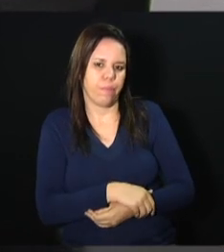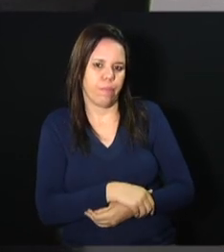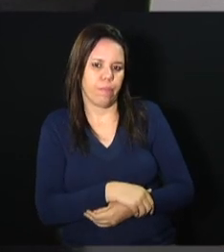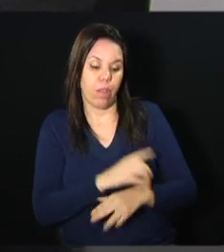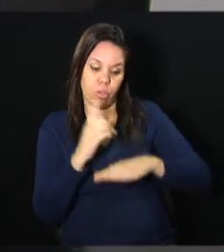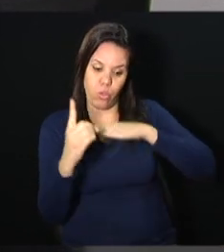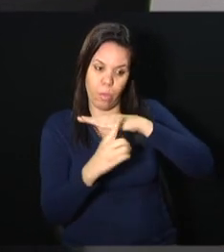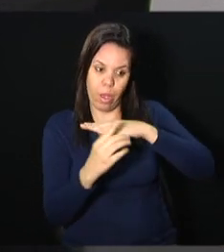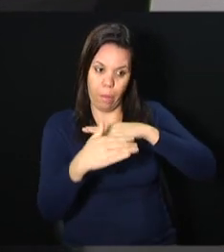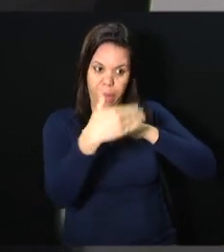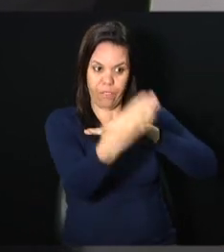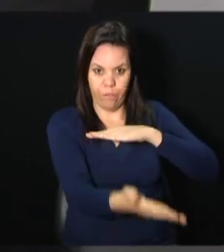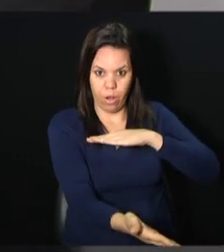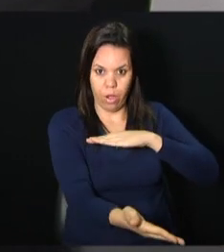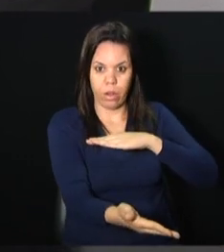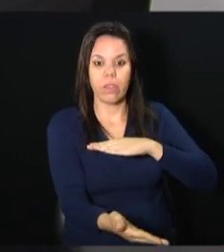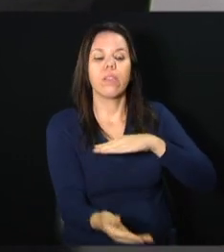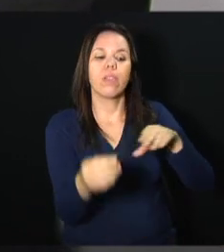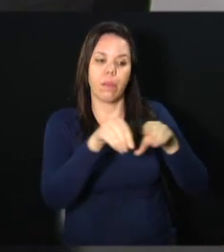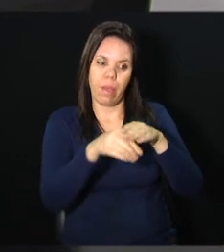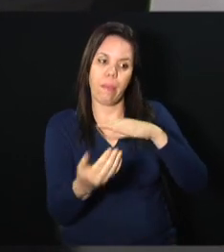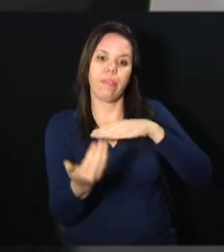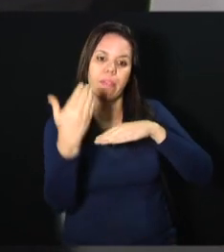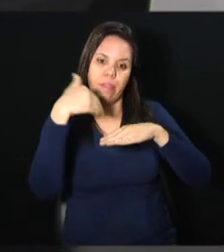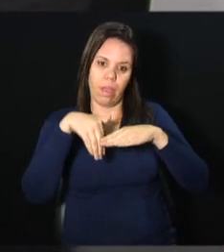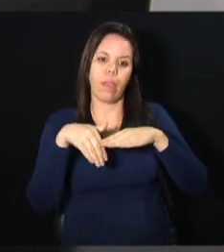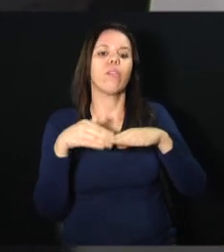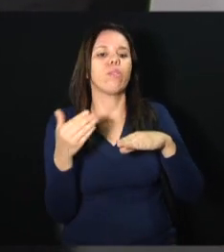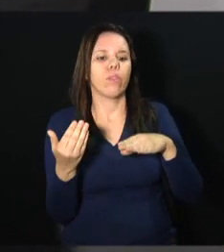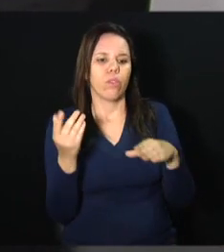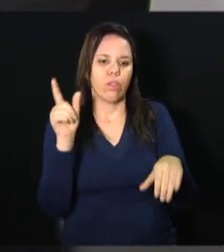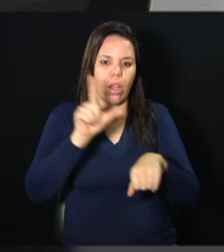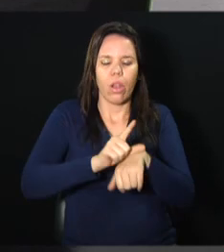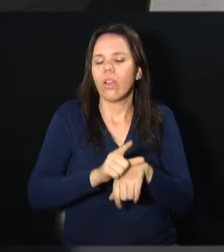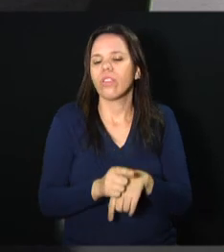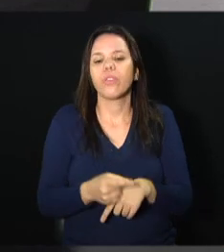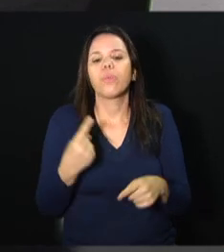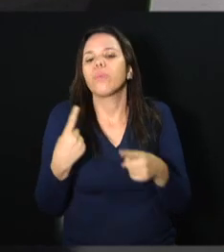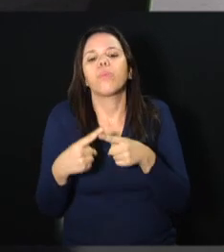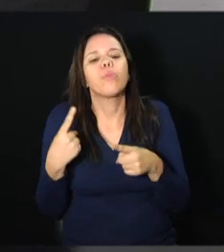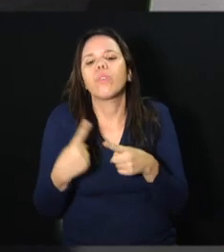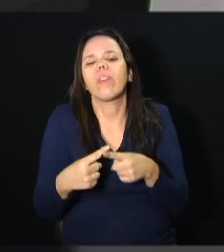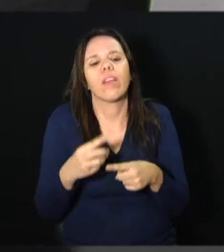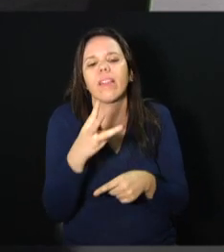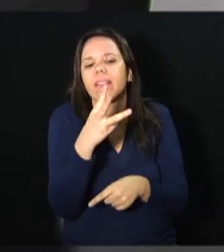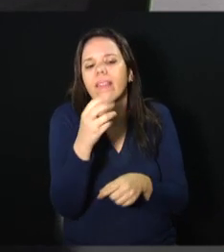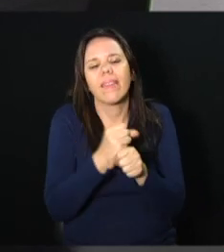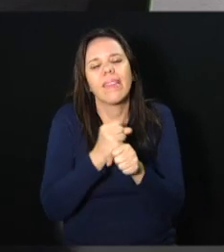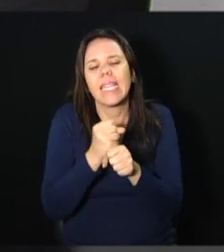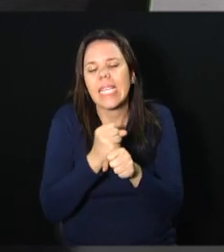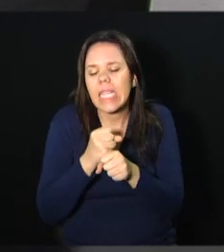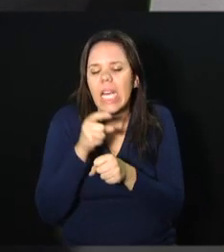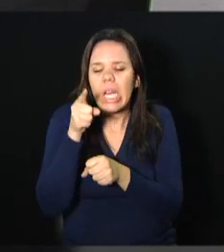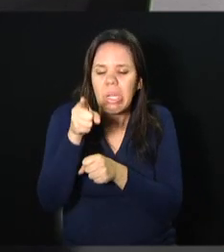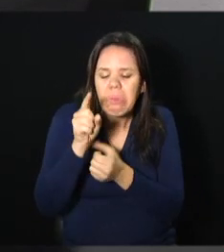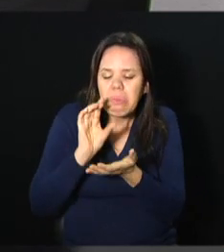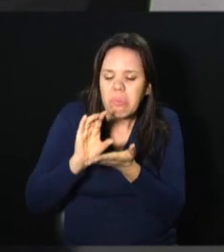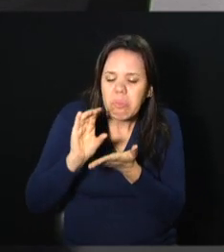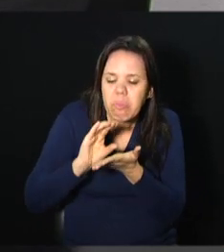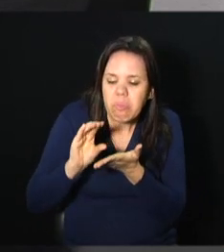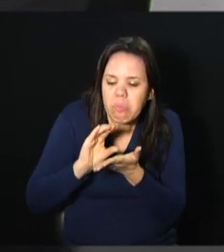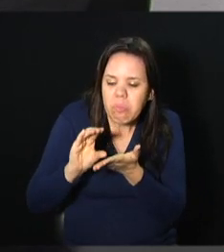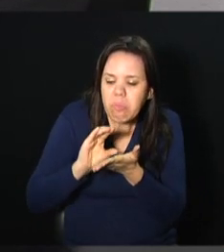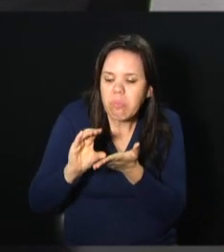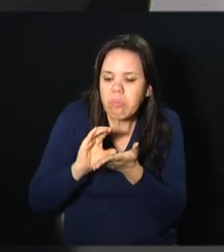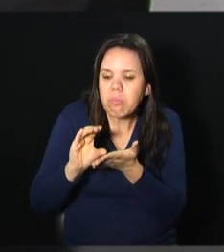balcão para fora, quanto o nosso cliente do balcão para dentro. E por que então, há 30 anos, investir em